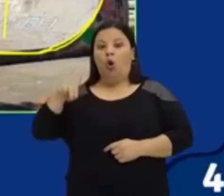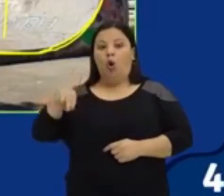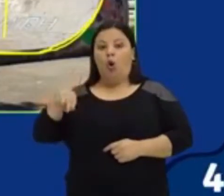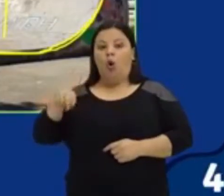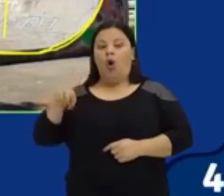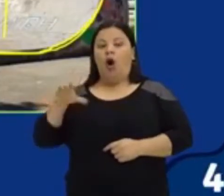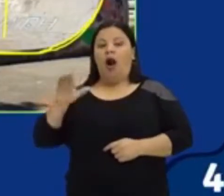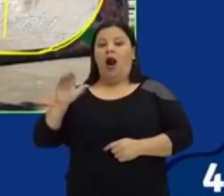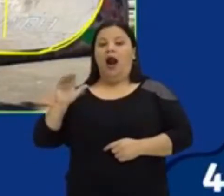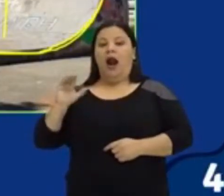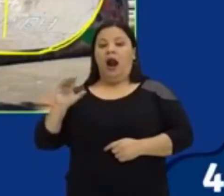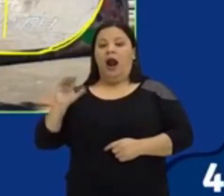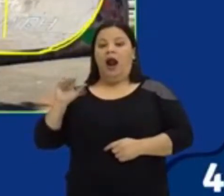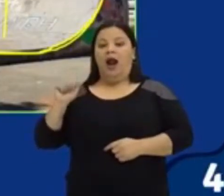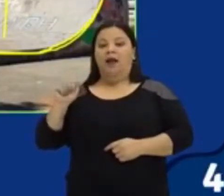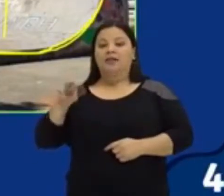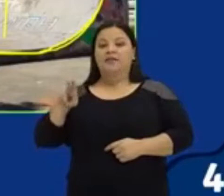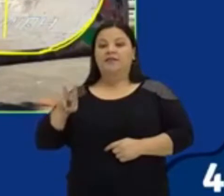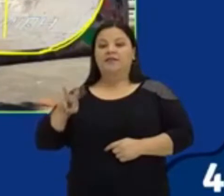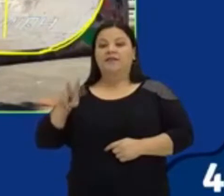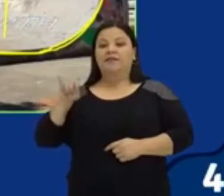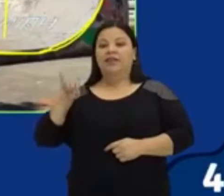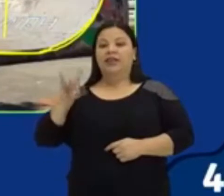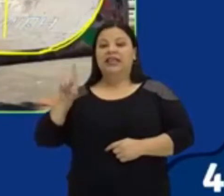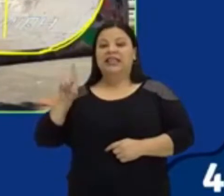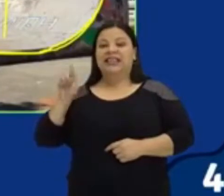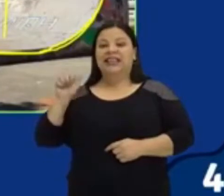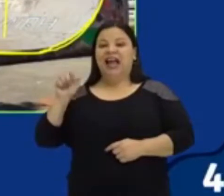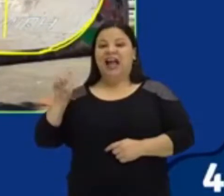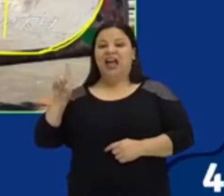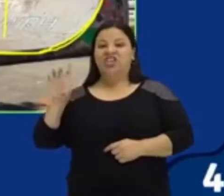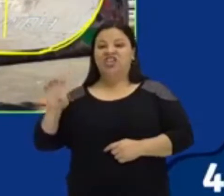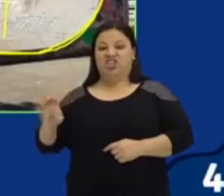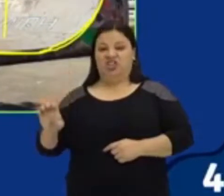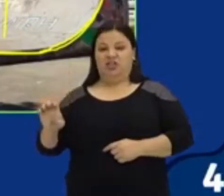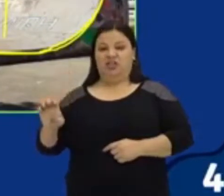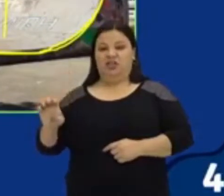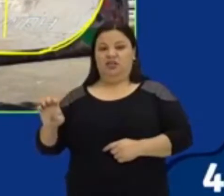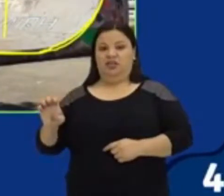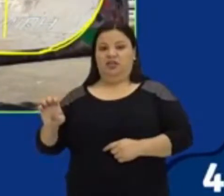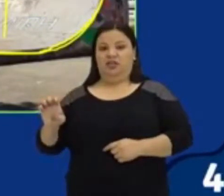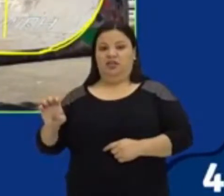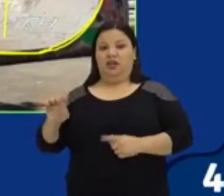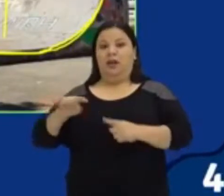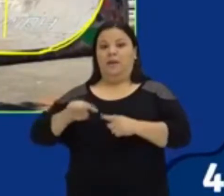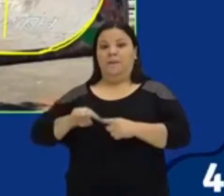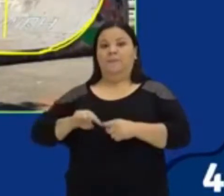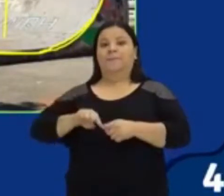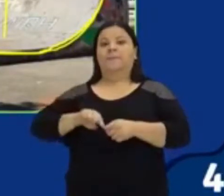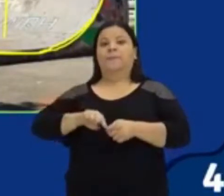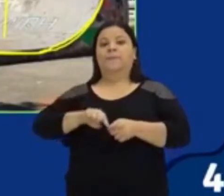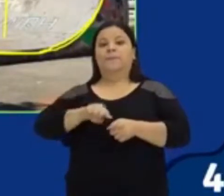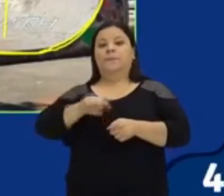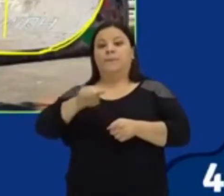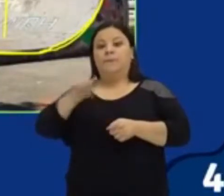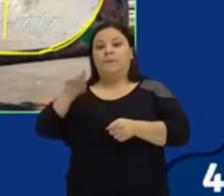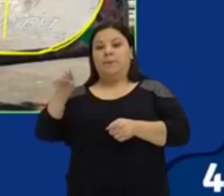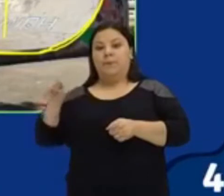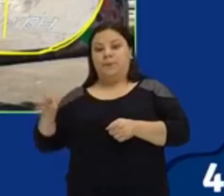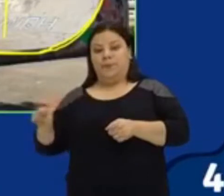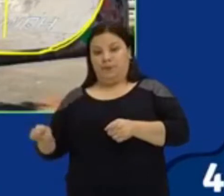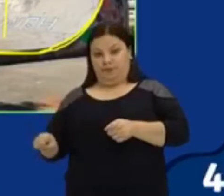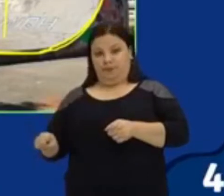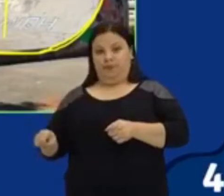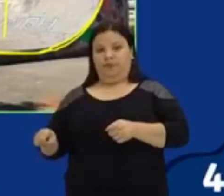voltada para baixo, e essa outra, a imagem aqui, nós temos a concavidade, que é a